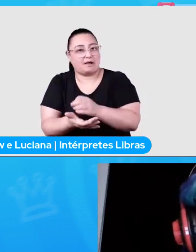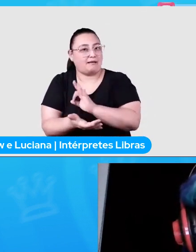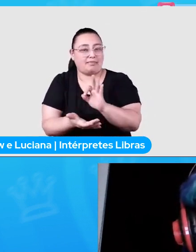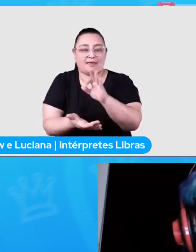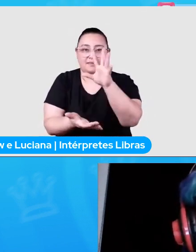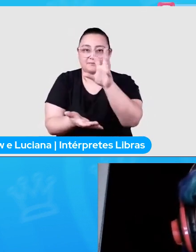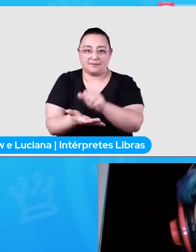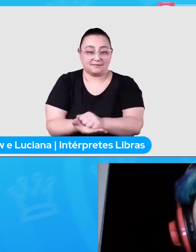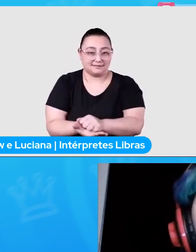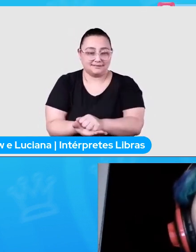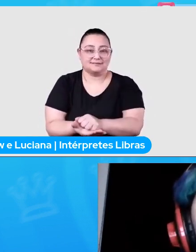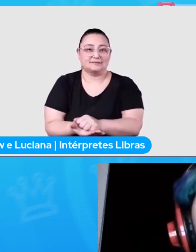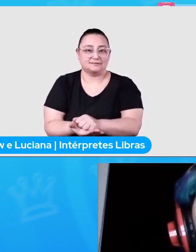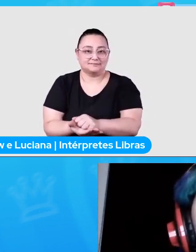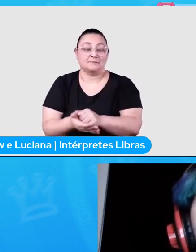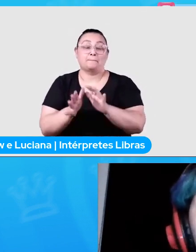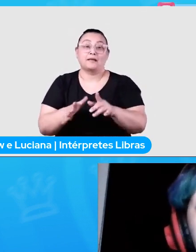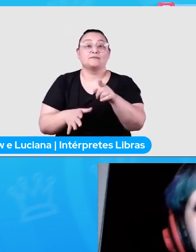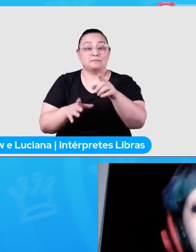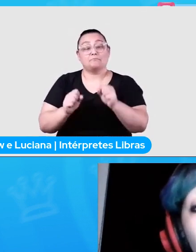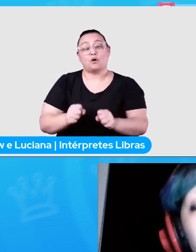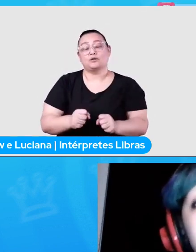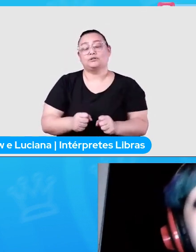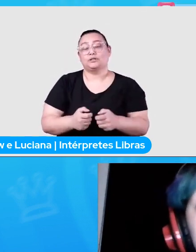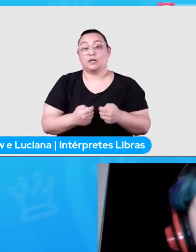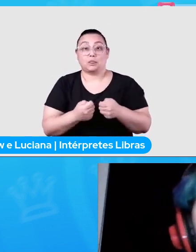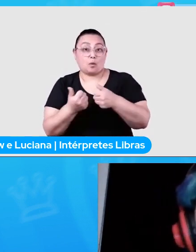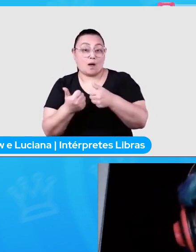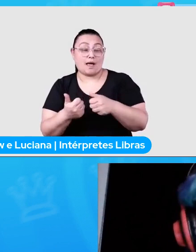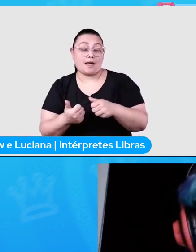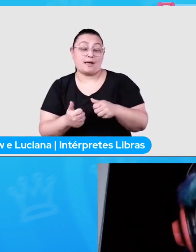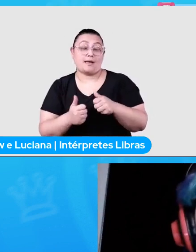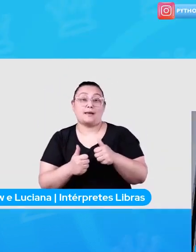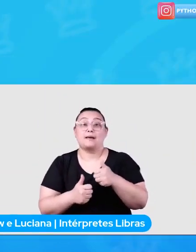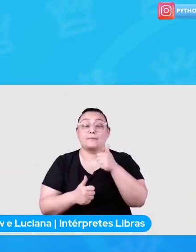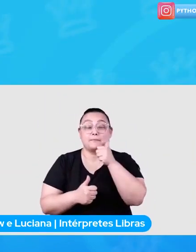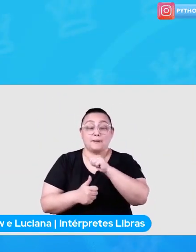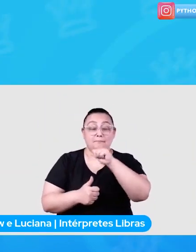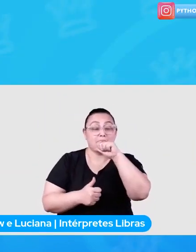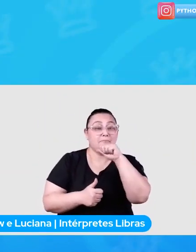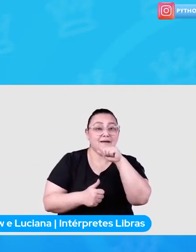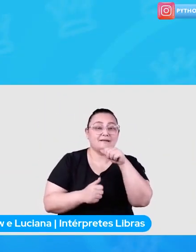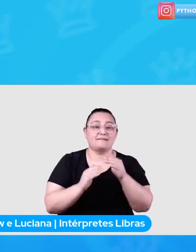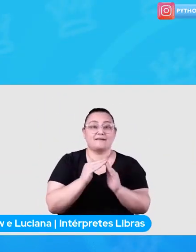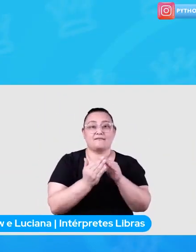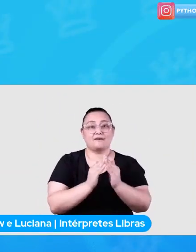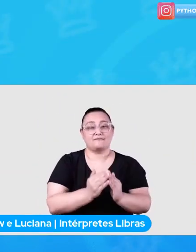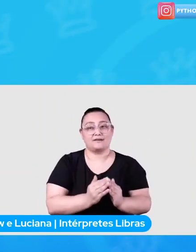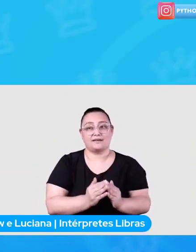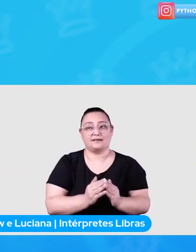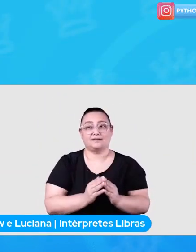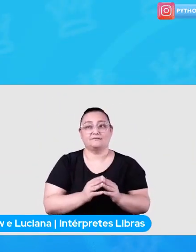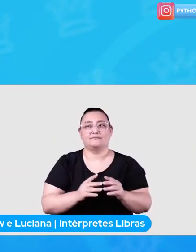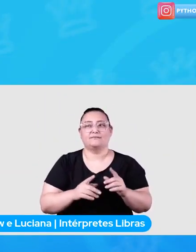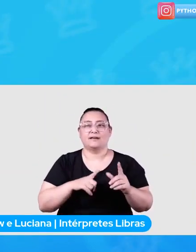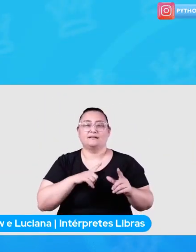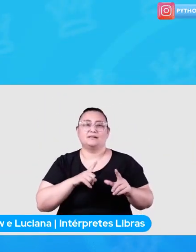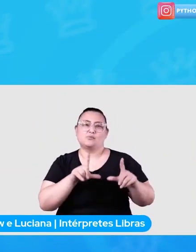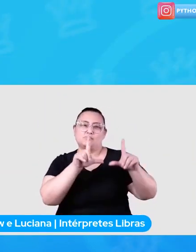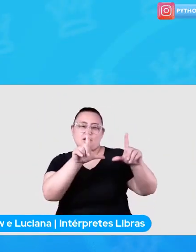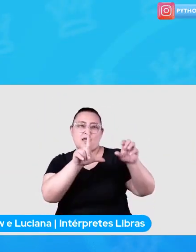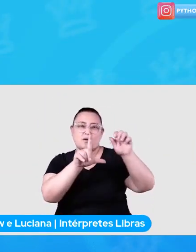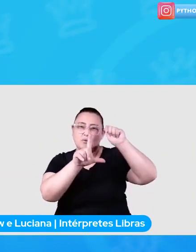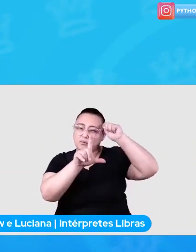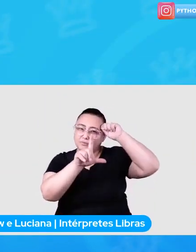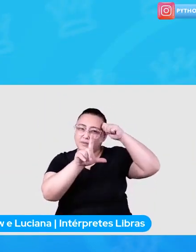para o evento, mas você poderá doar para a ONG Mães da Favela, vai subir um QR Code, acho que aqui